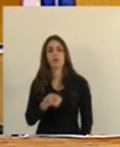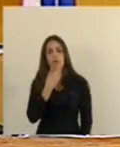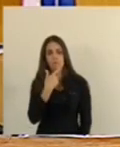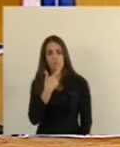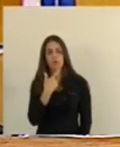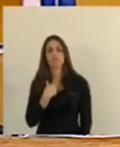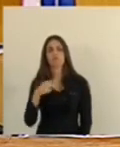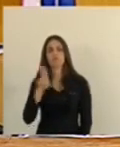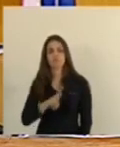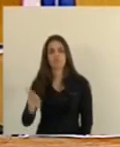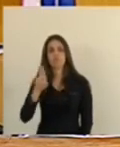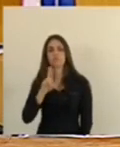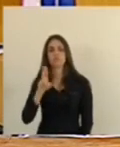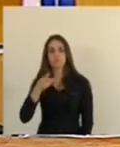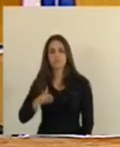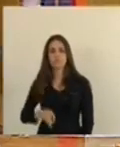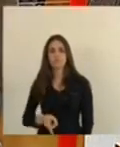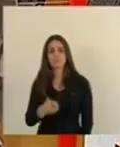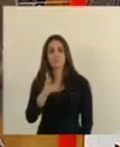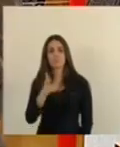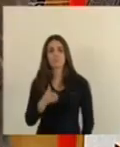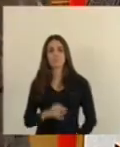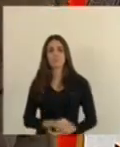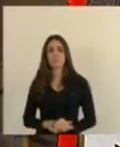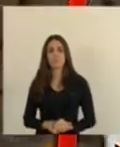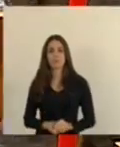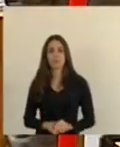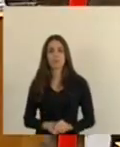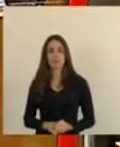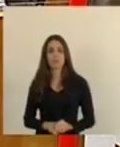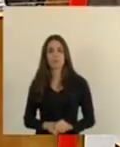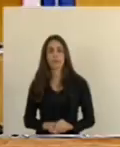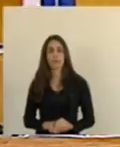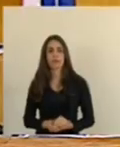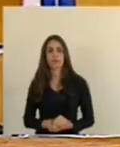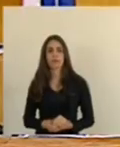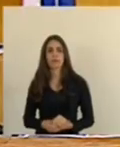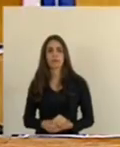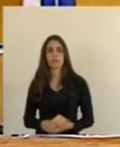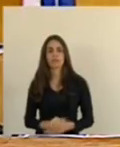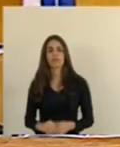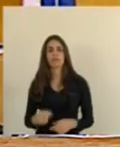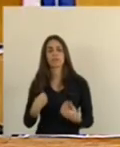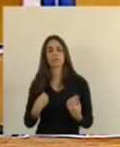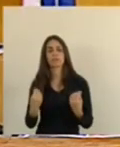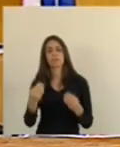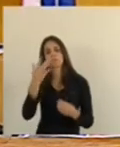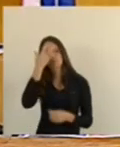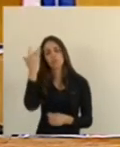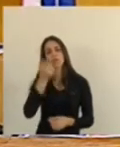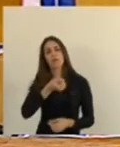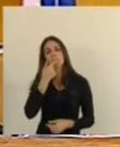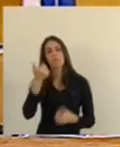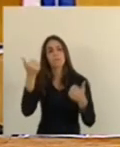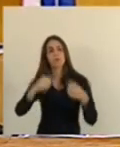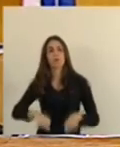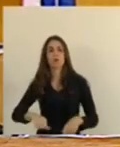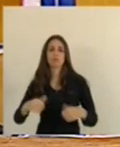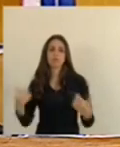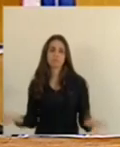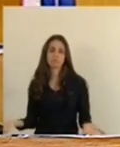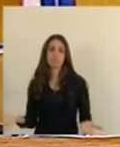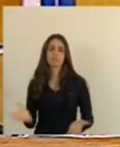Tomo E tomarei Vermectina Pois é Tem gente que toma remédio Pior do que isso Né